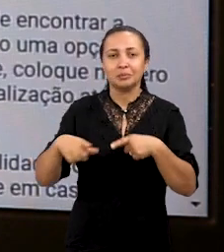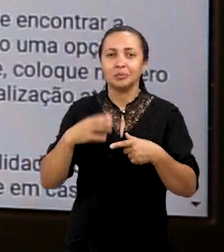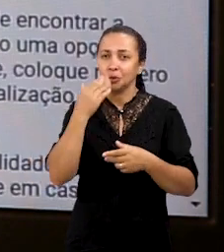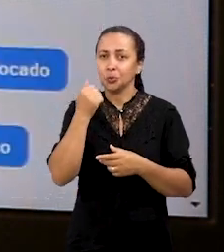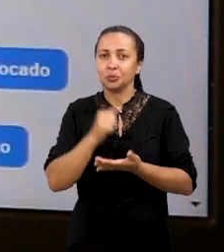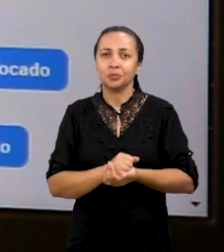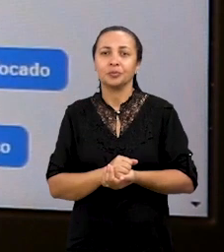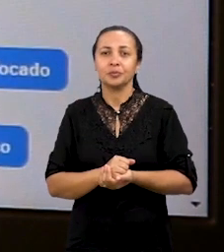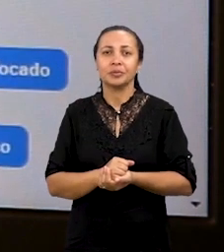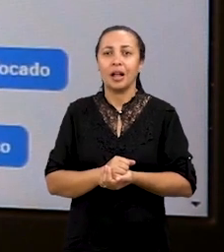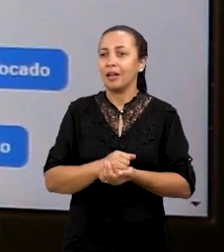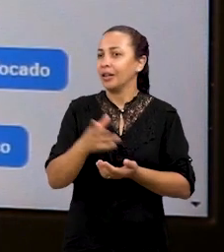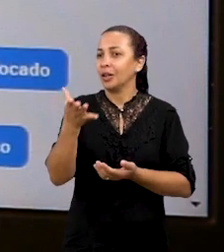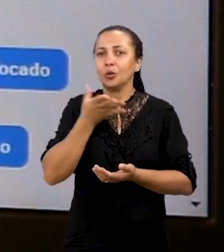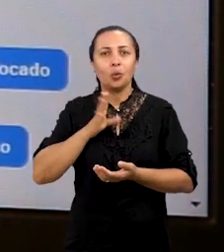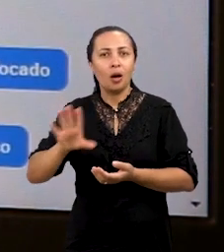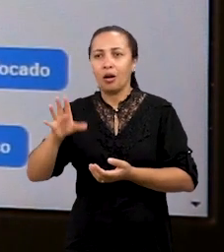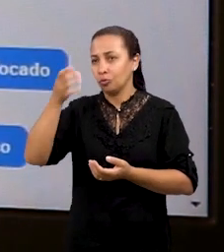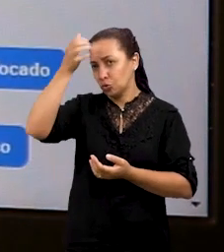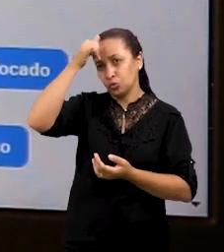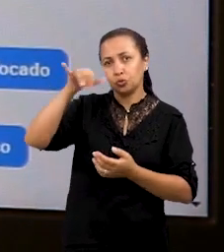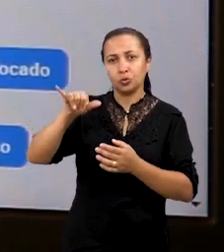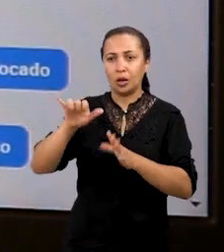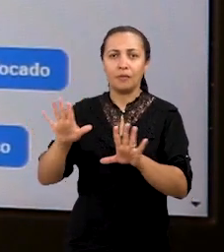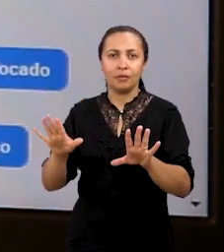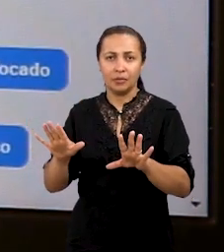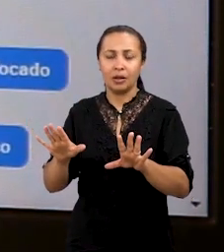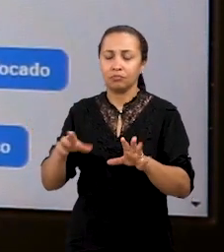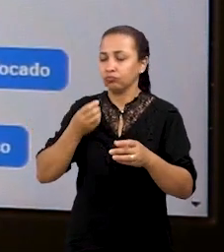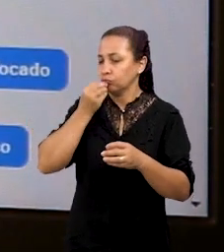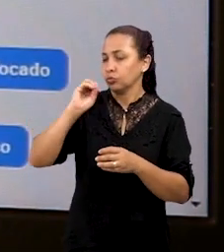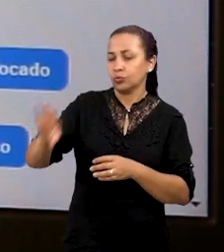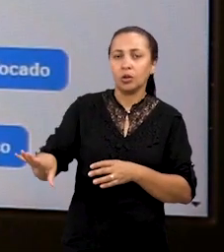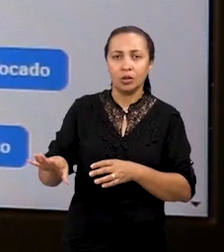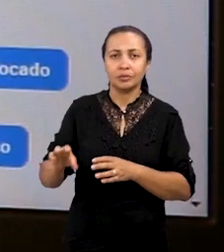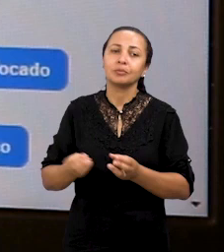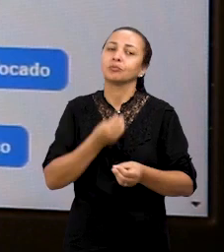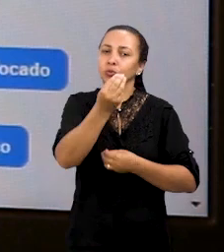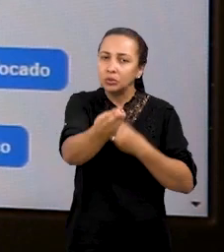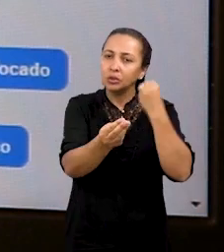desperdícios. Logo de início aqui, a gente vê um mapa com as sinalizações.